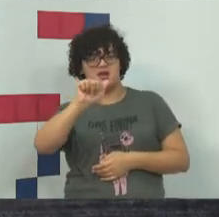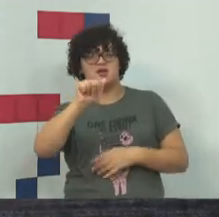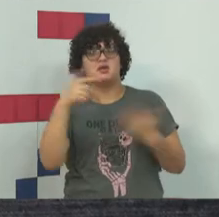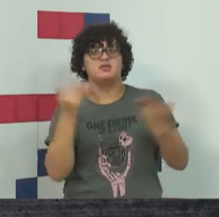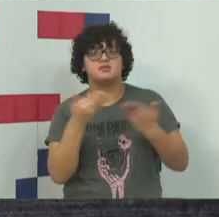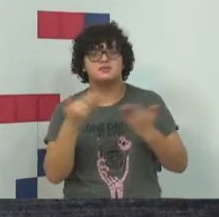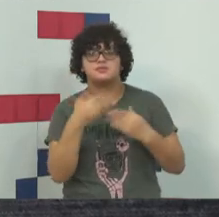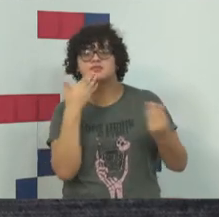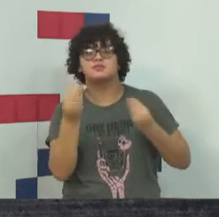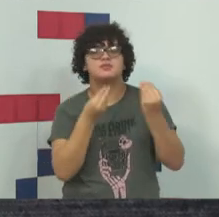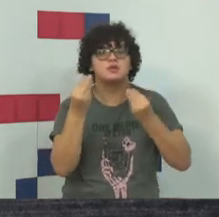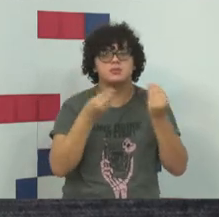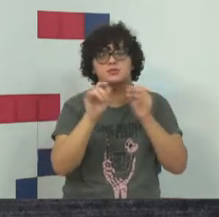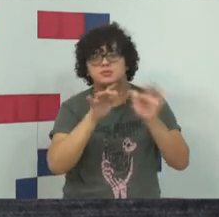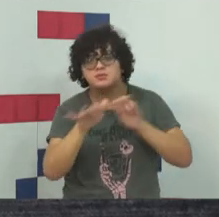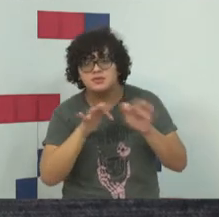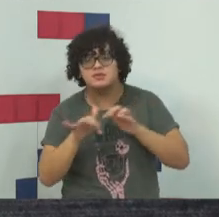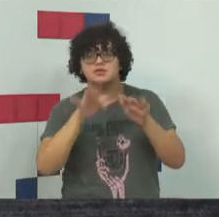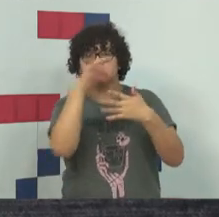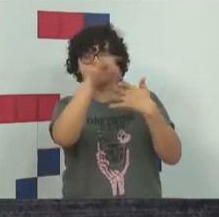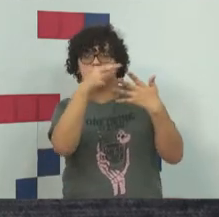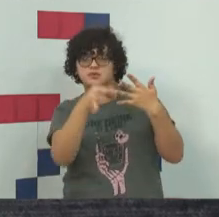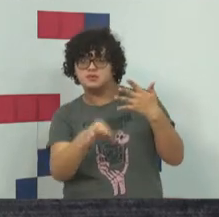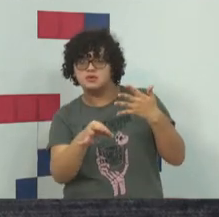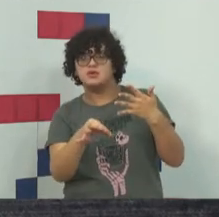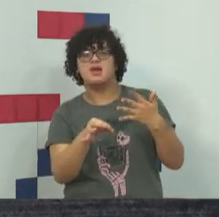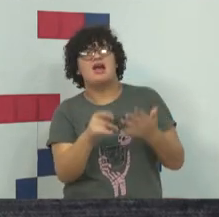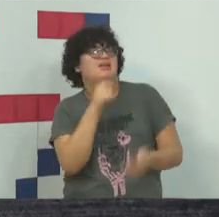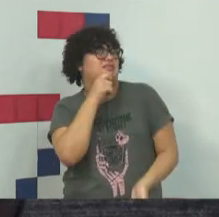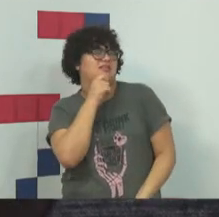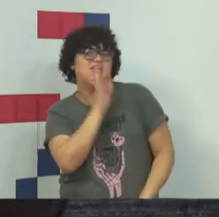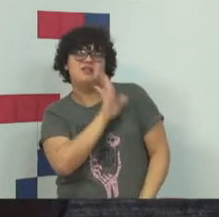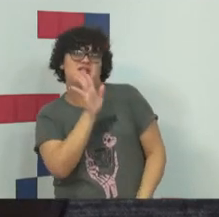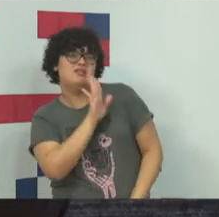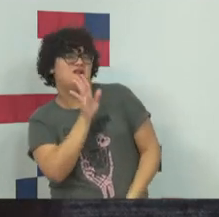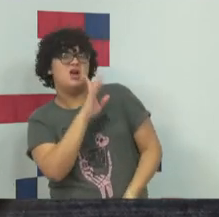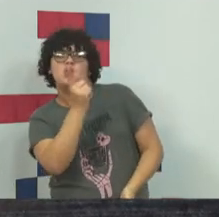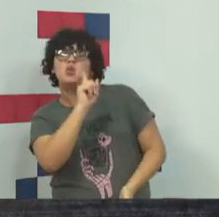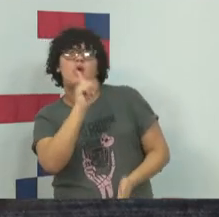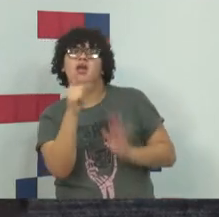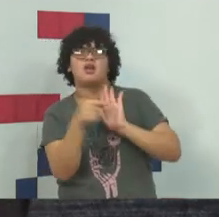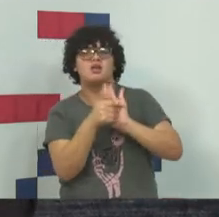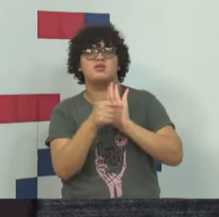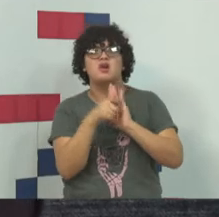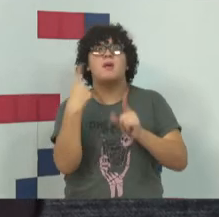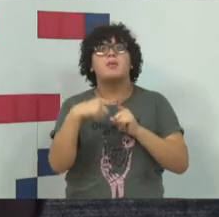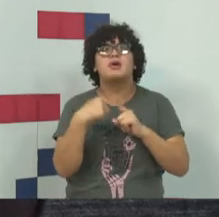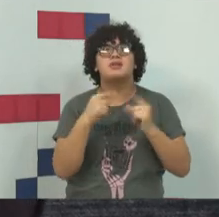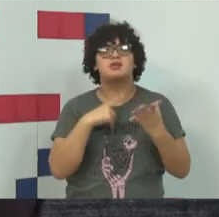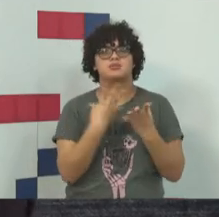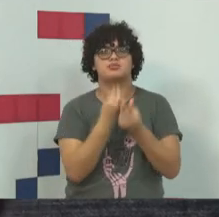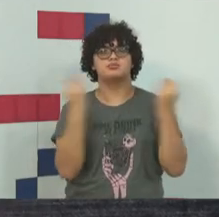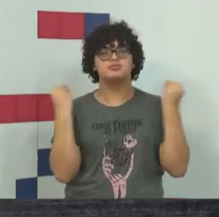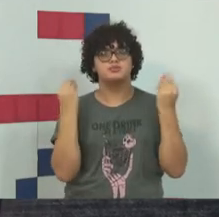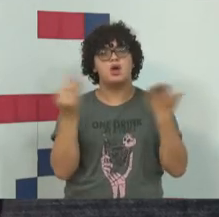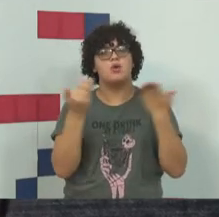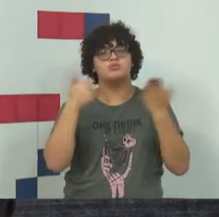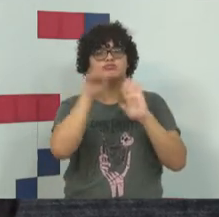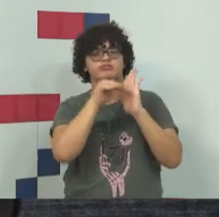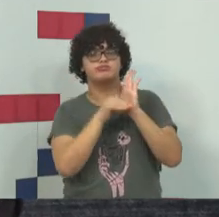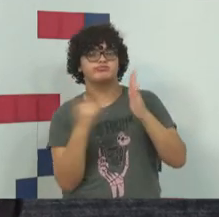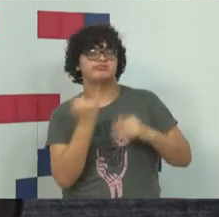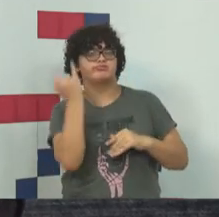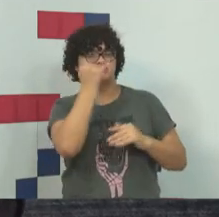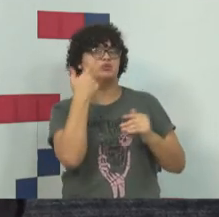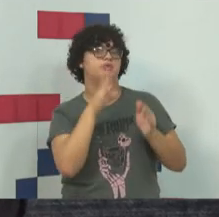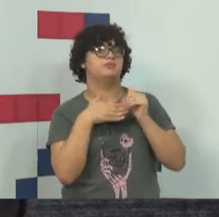ponta, na ponta, na pontinha do lápis, não. Aquele crime não é informático. Por quê? Porque existe uma classificação importante